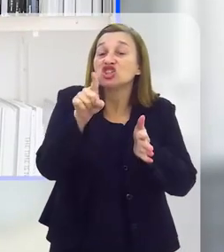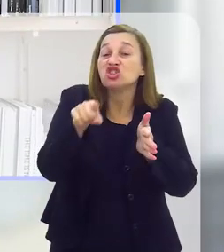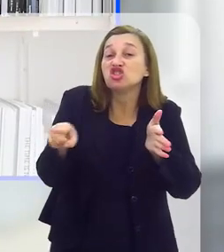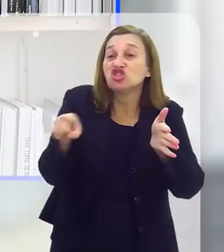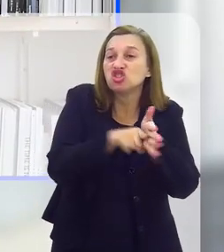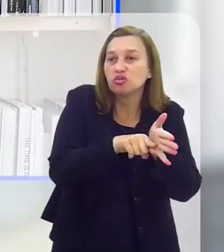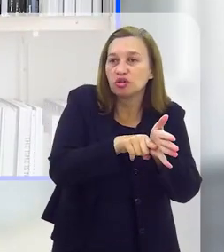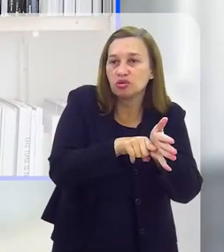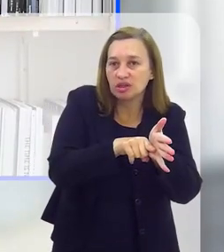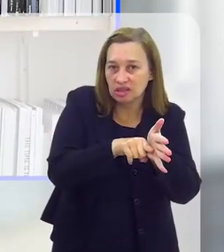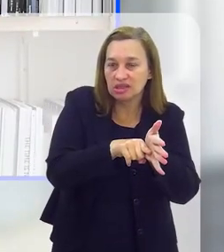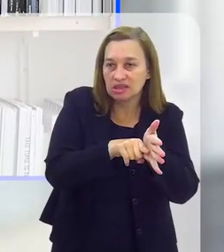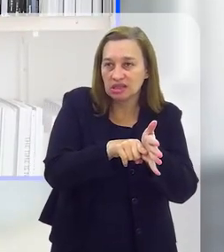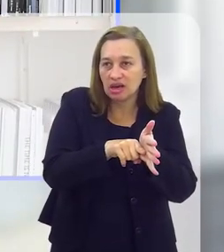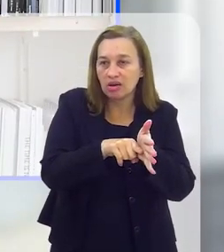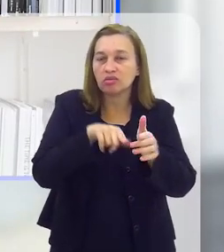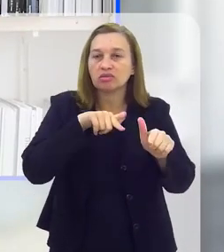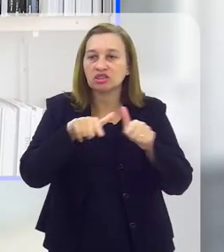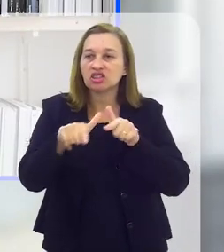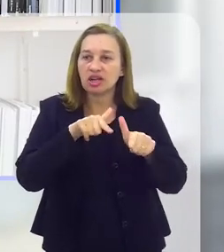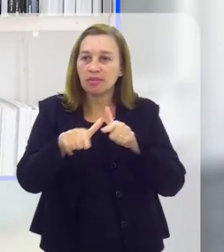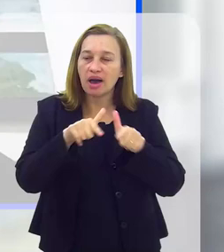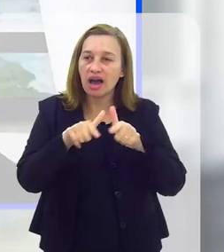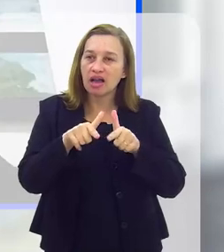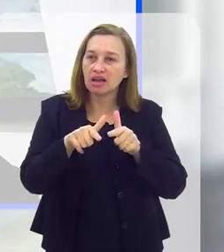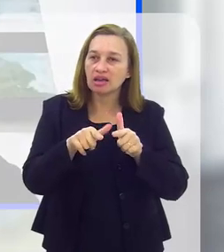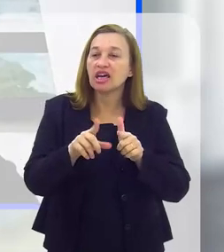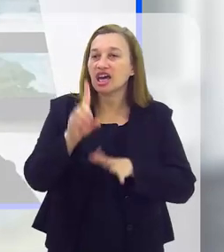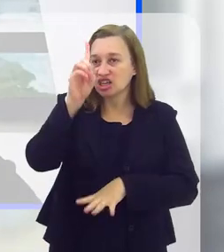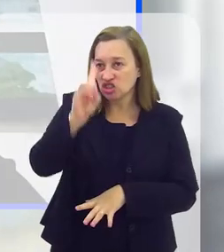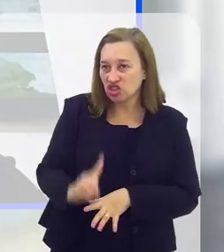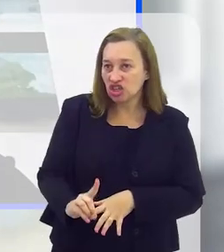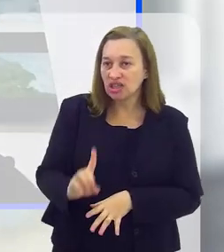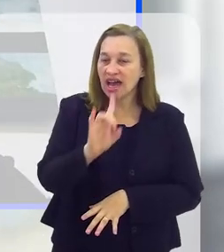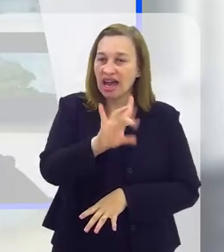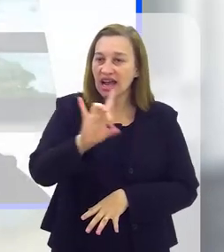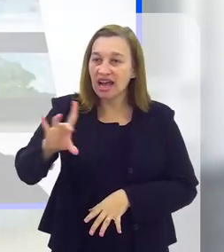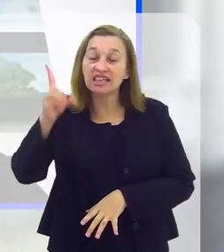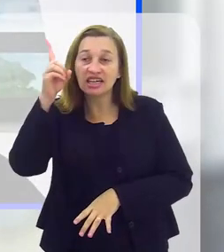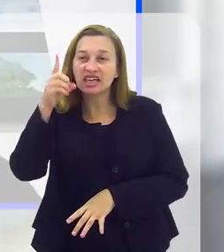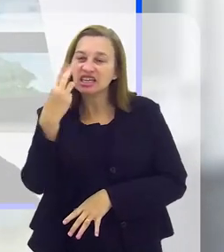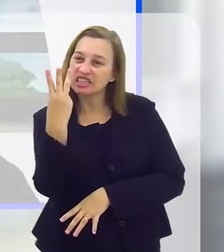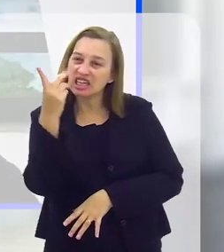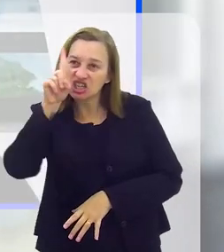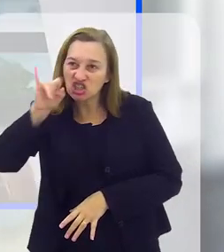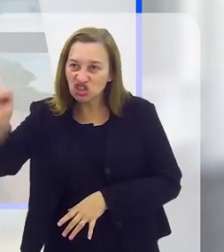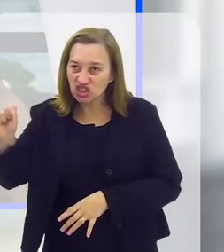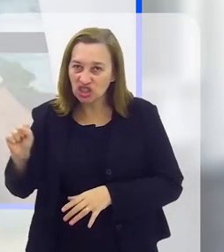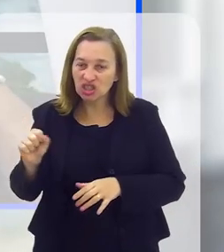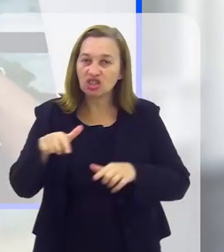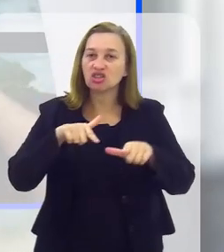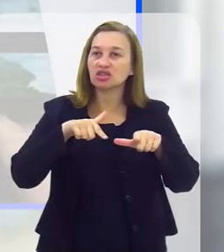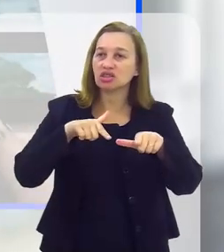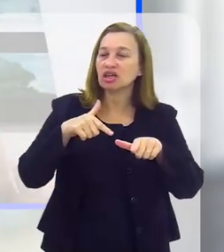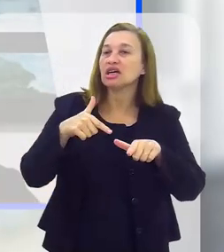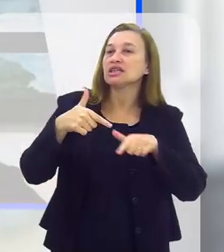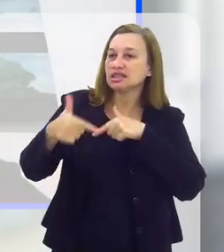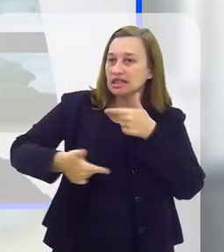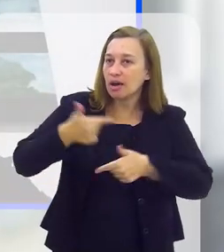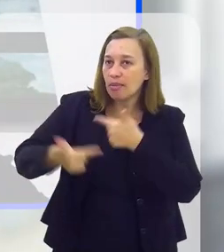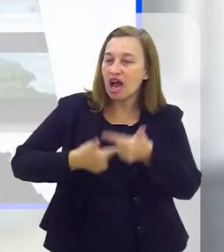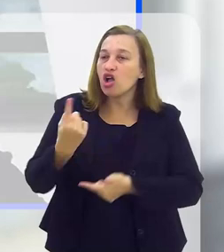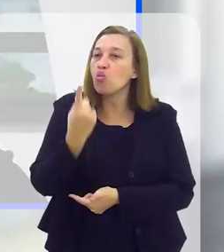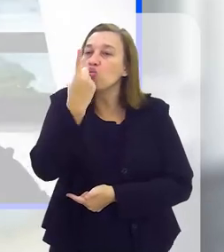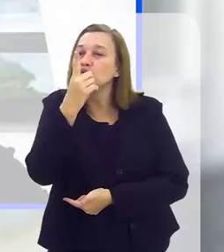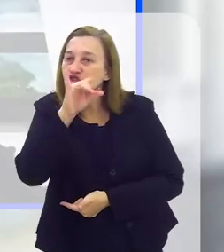da pena pelo trabalho é garantida pela Lei de Execuções Penais e Abate. A cada três dias de trabalho, um dia de detenção